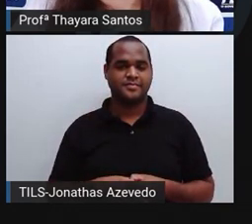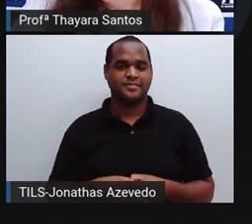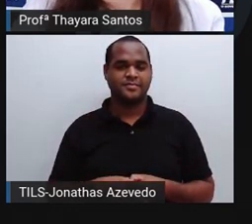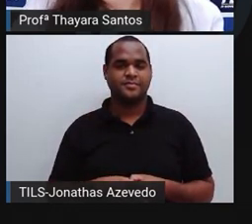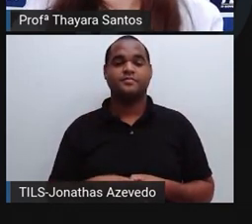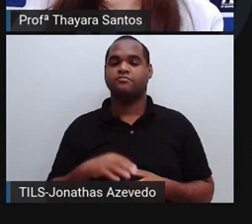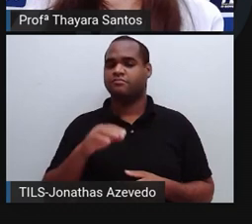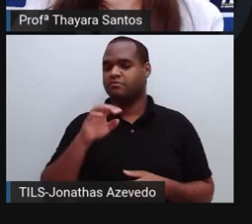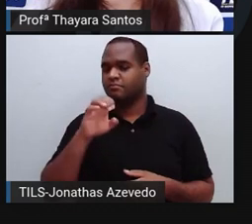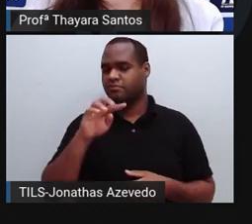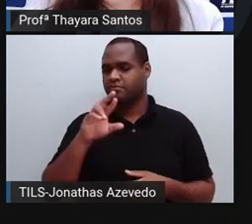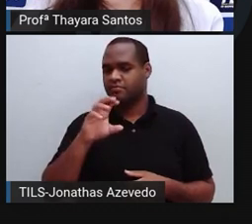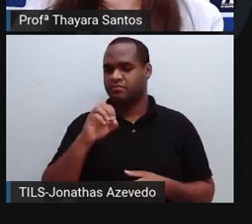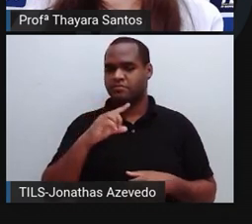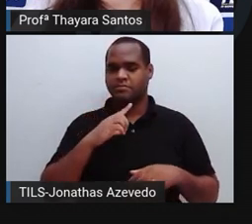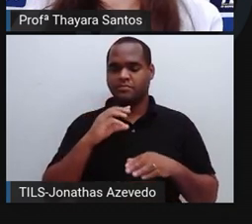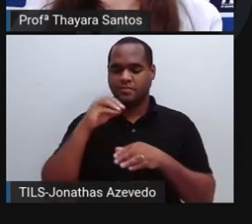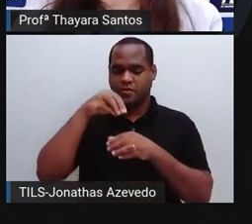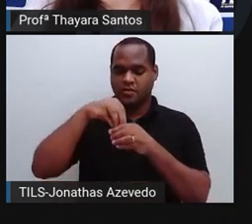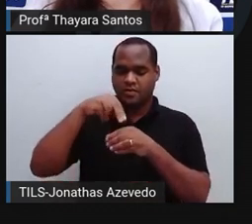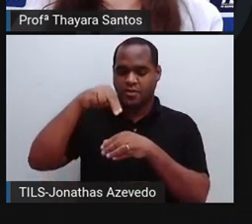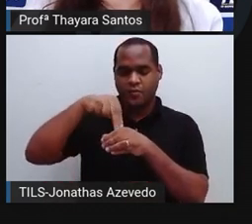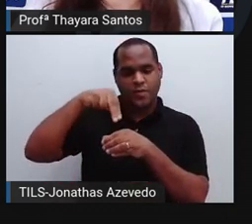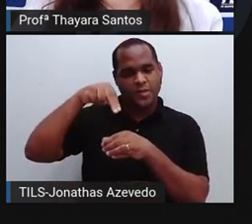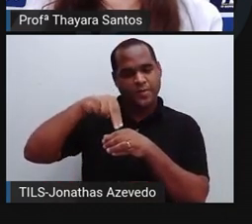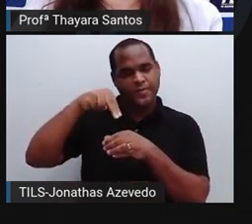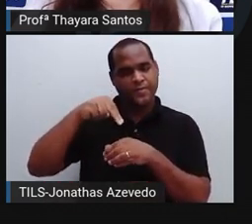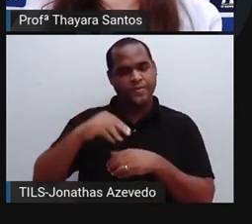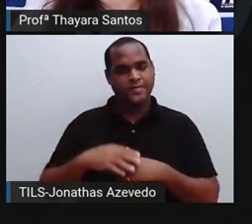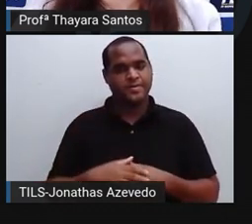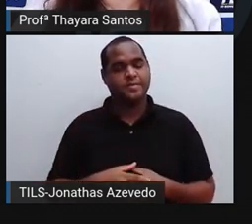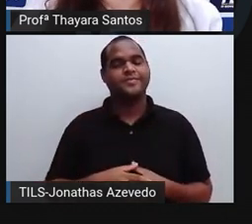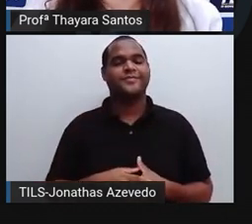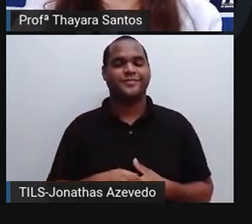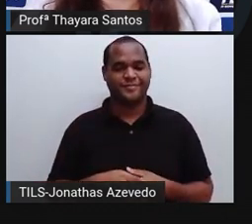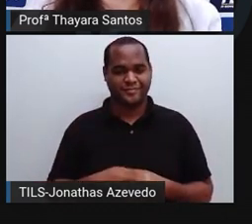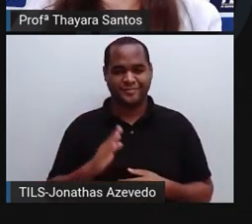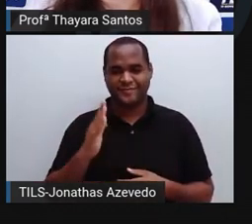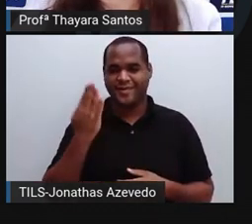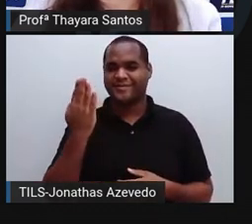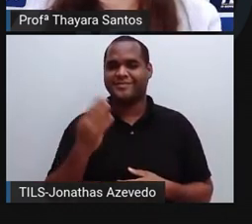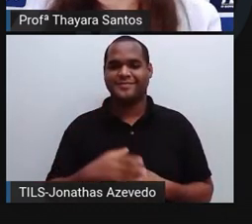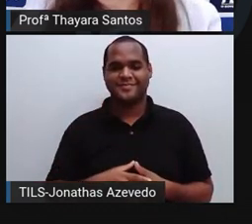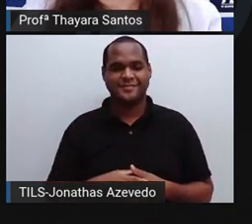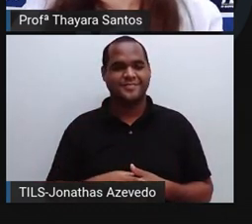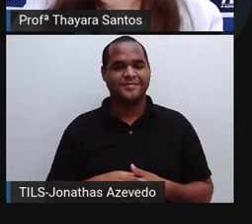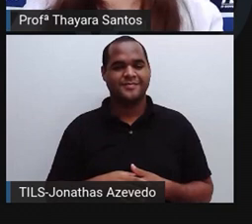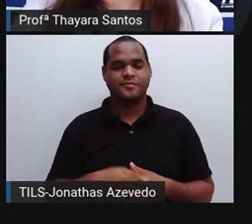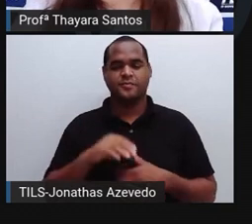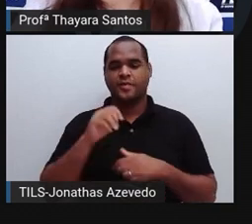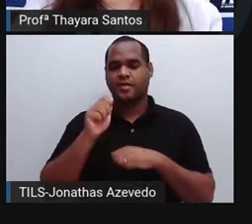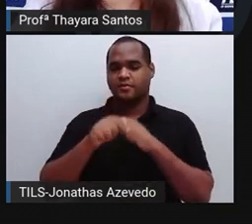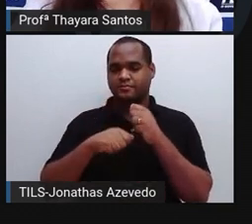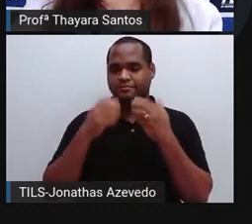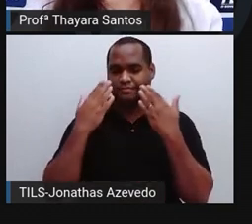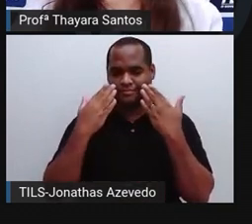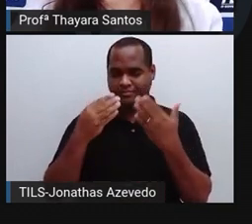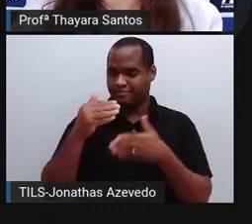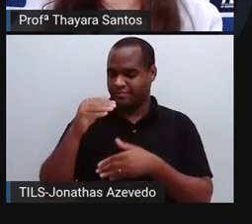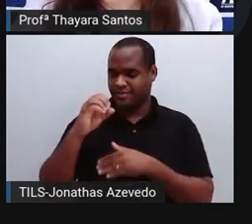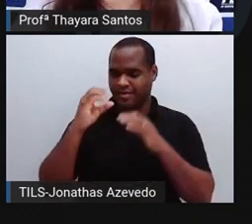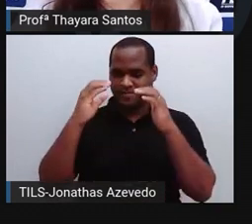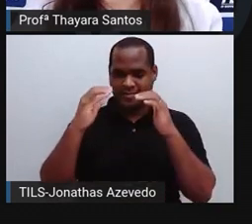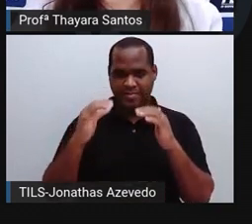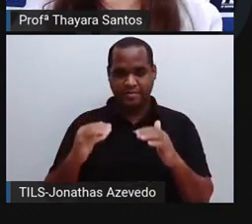Os elétrons encontram-se no núcleo do átomo. É falsa. Acertei. O átomo apresenta 10